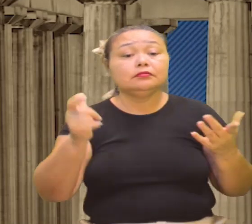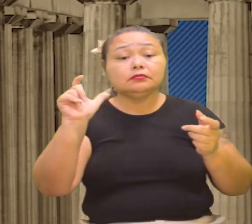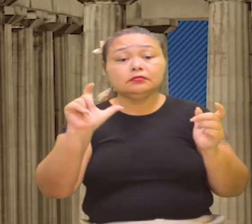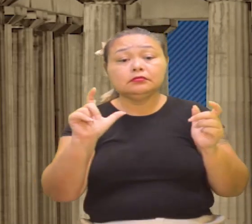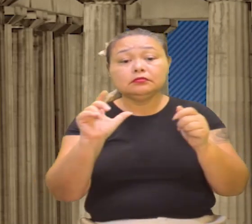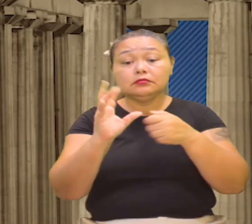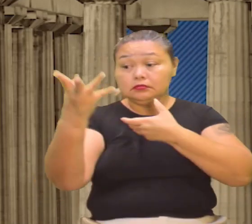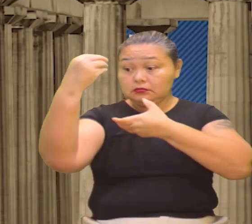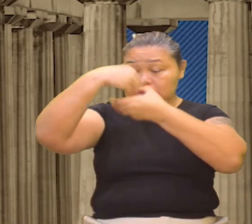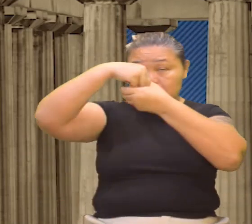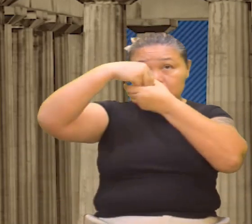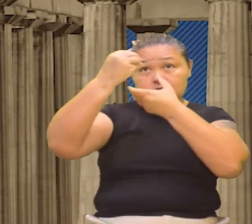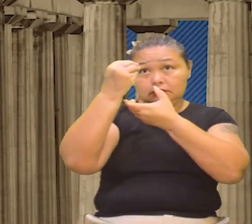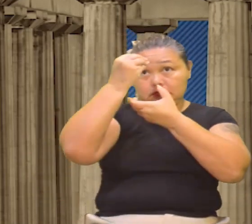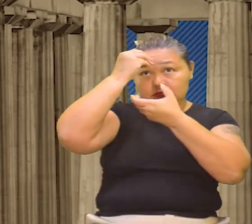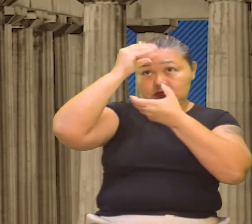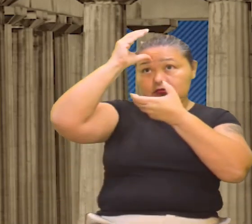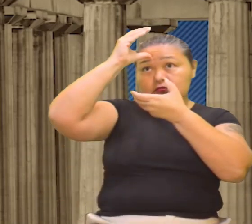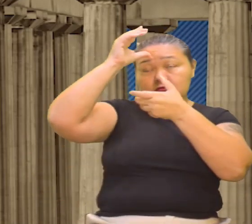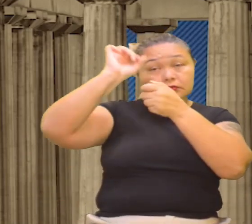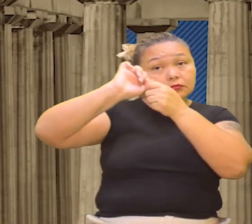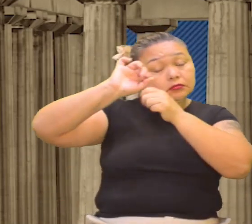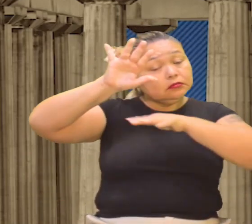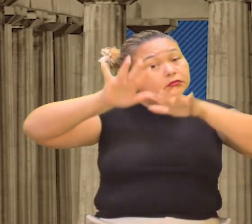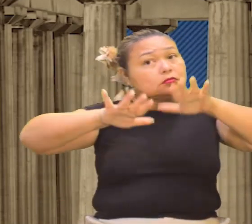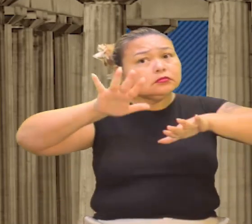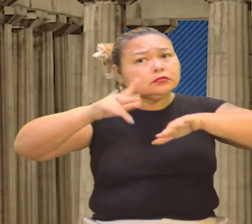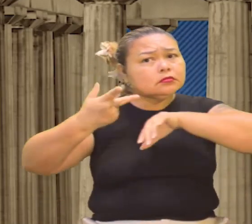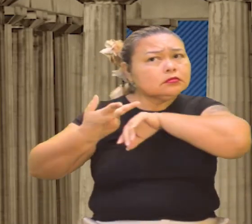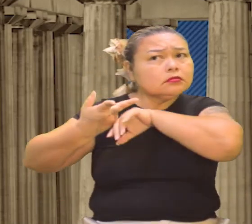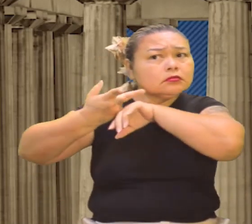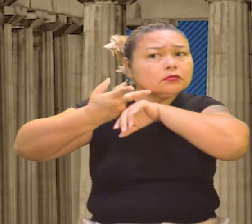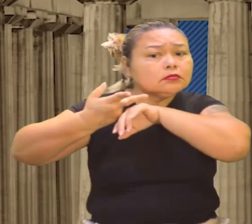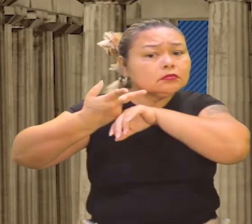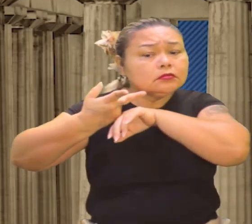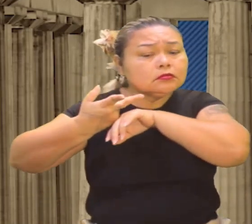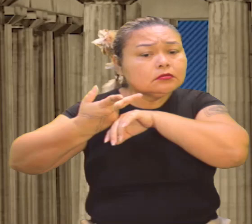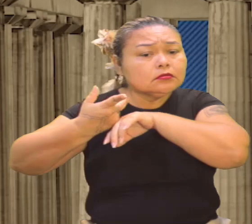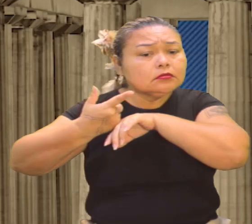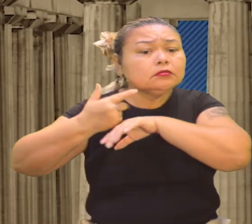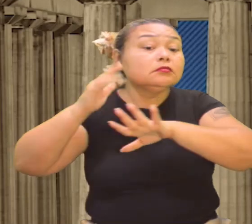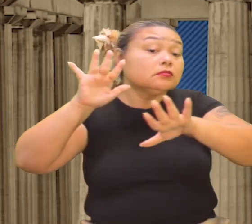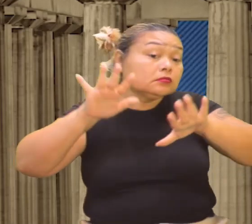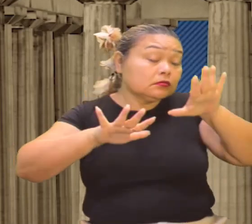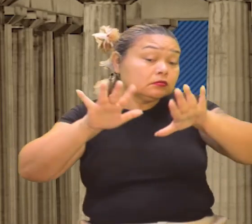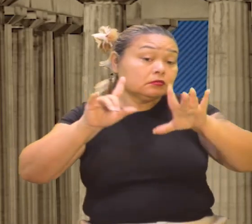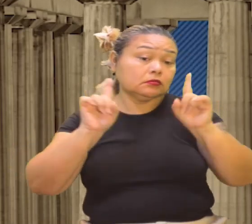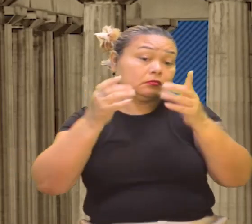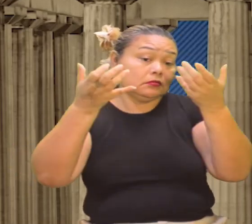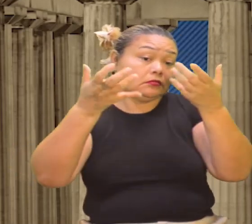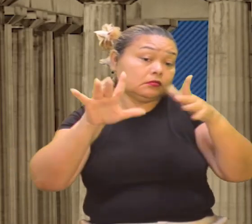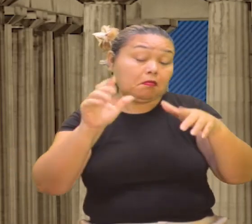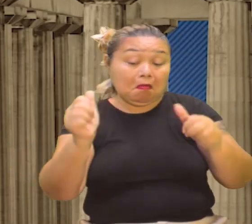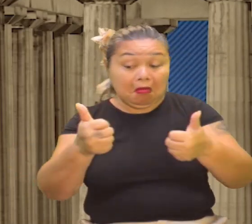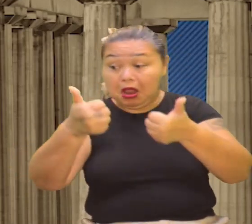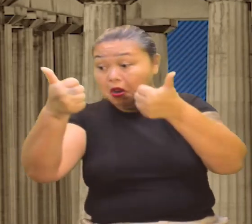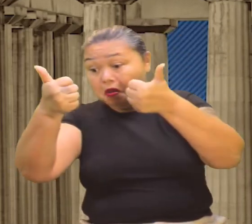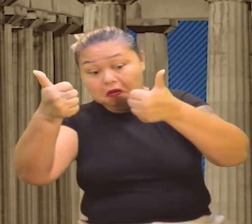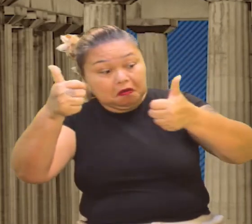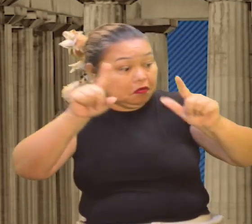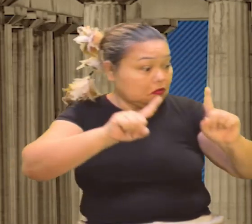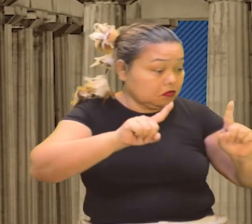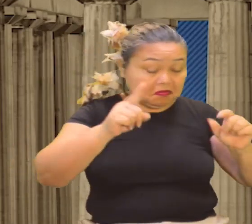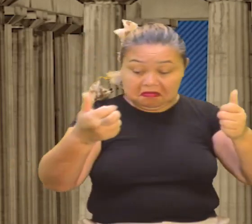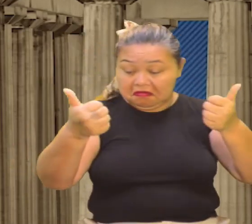somos detentores do conhecimento e devemos buscá-lo, e de certa forma, não é querer ser melhor que um e